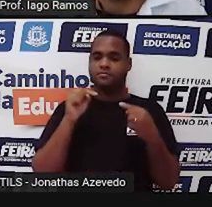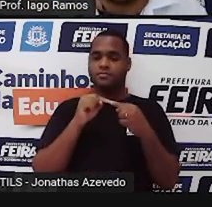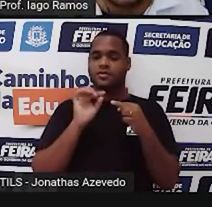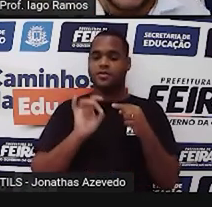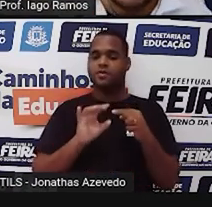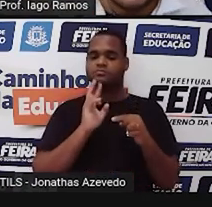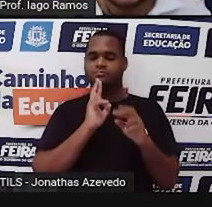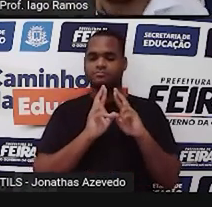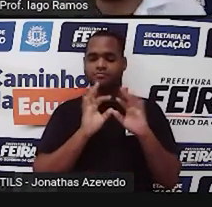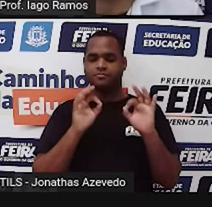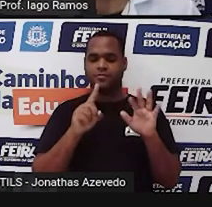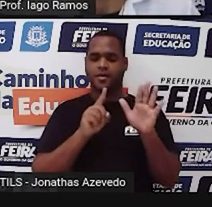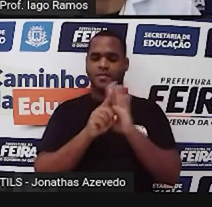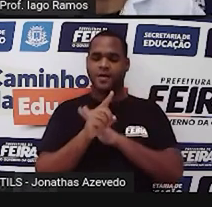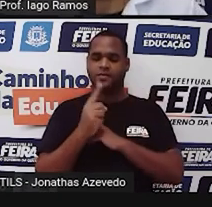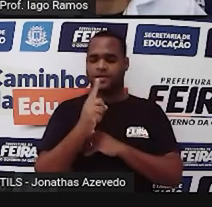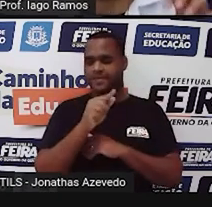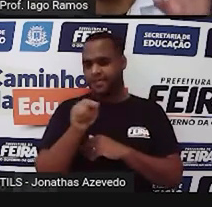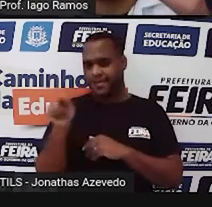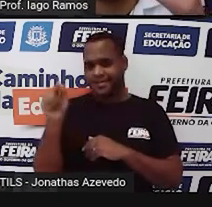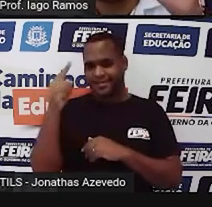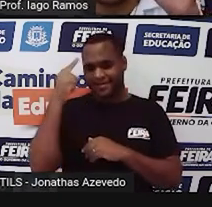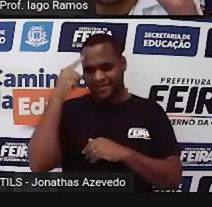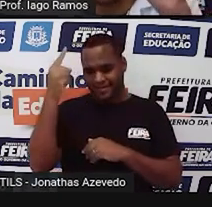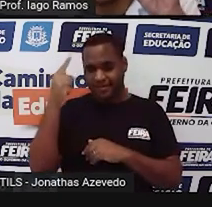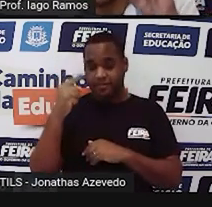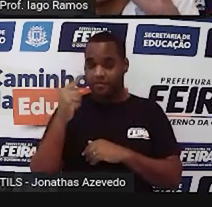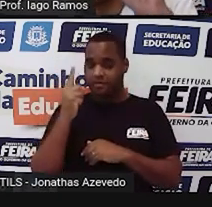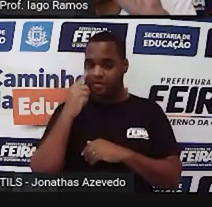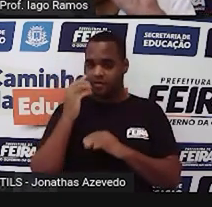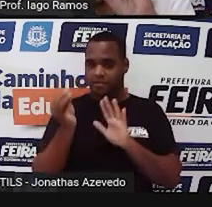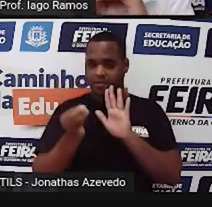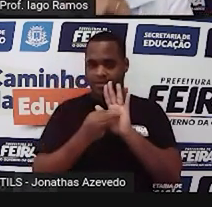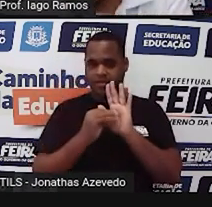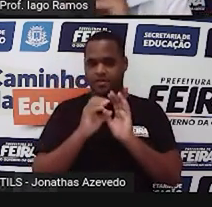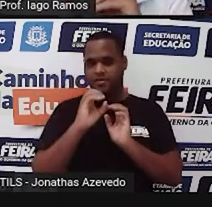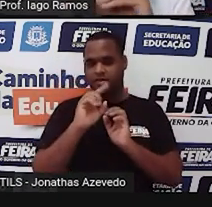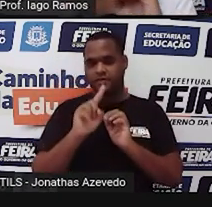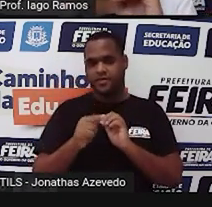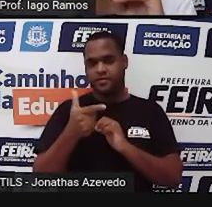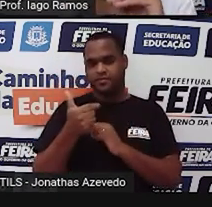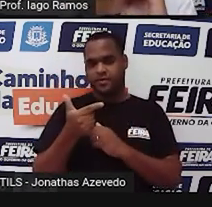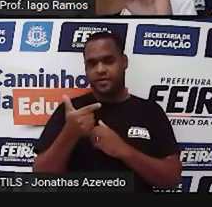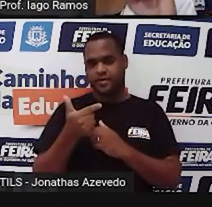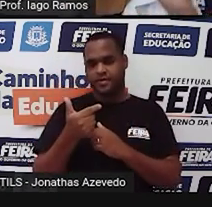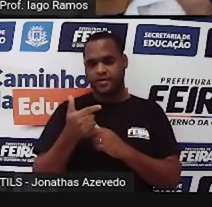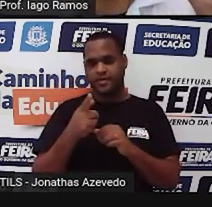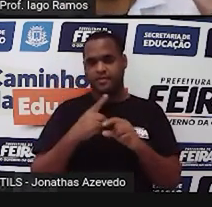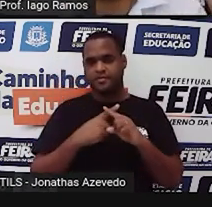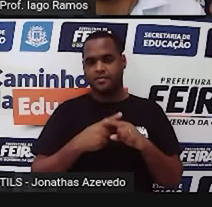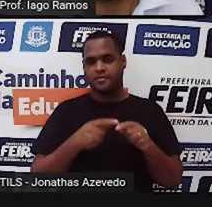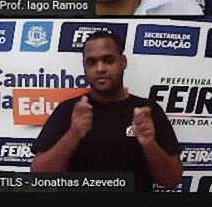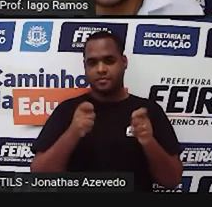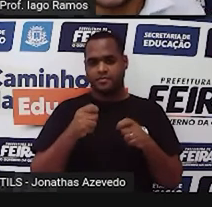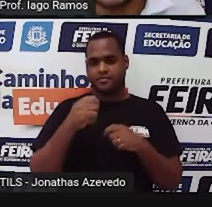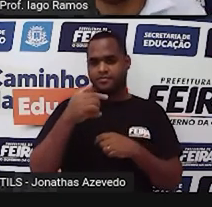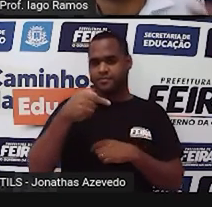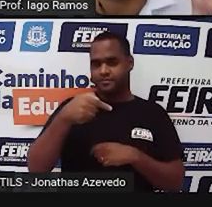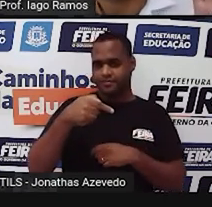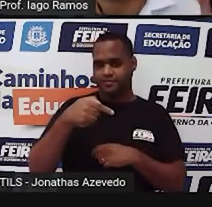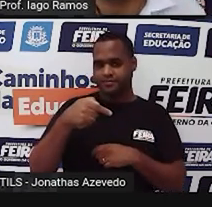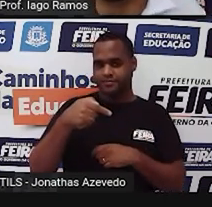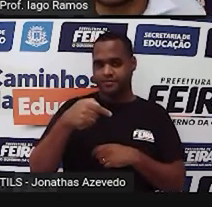perguntando em uma semana. Agora, é só você pegar esse 0,12 e multiplicar por 7